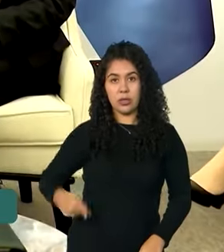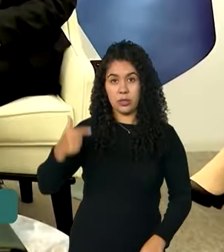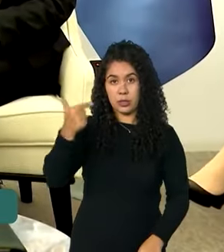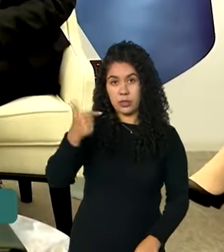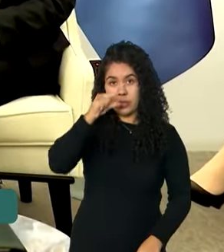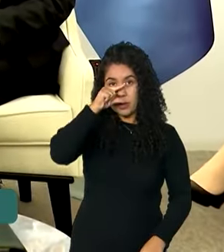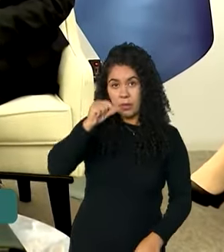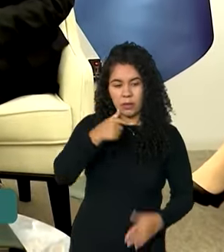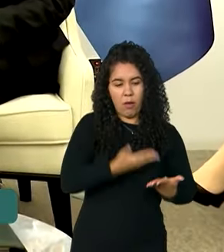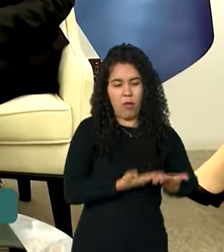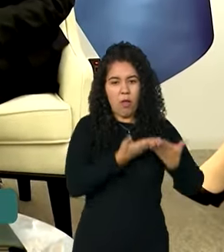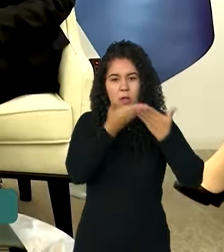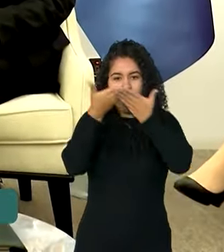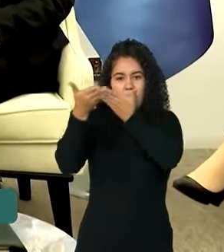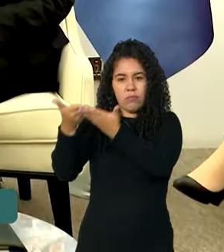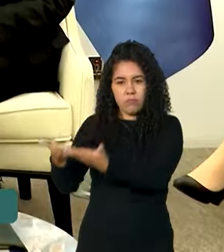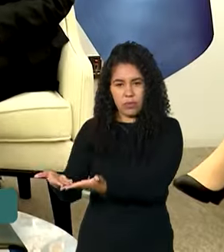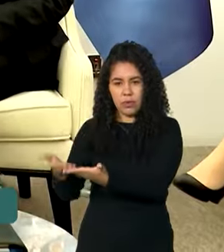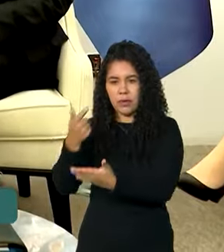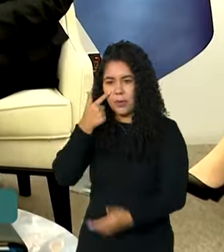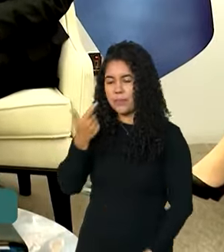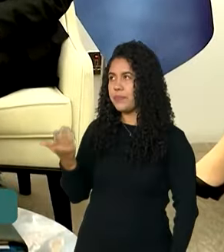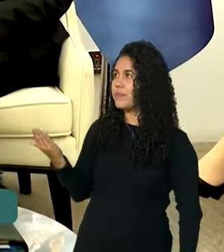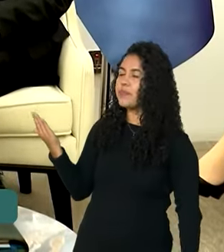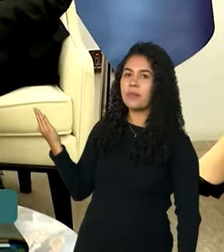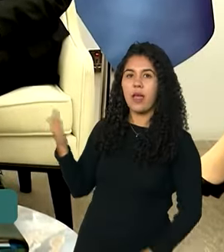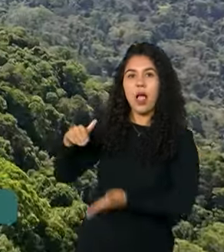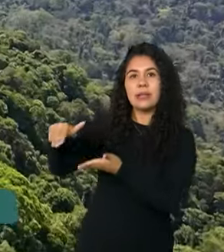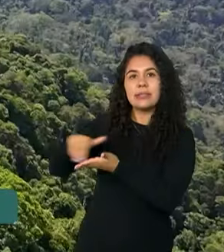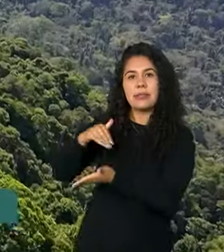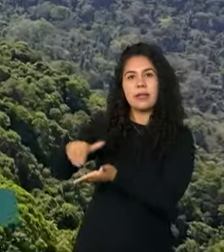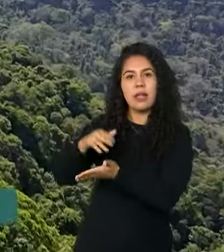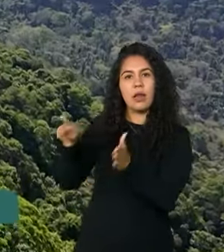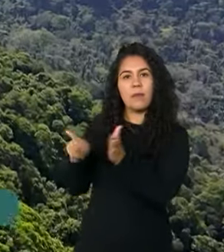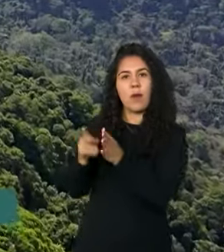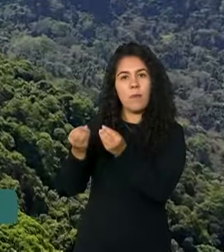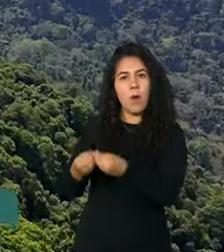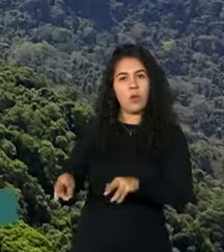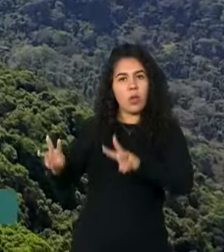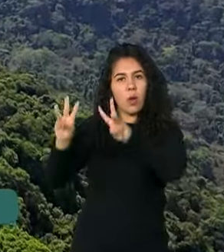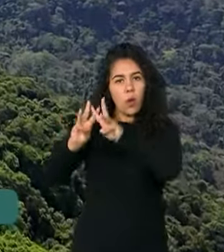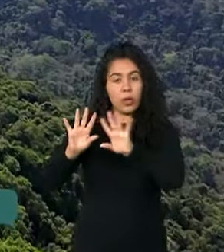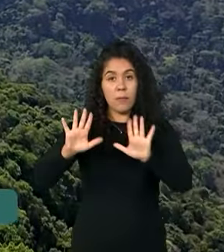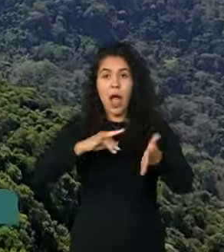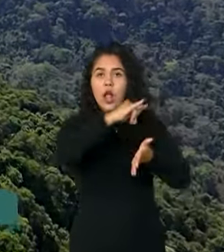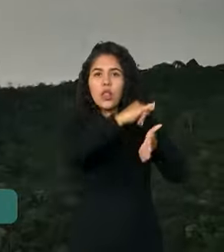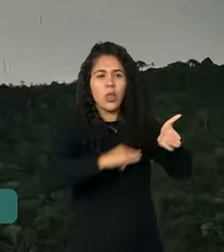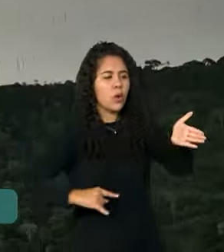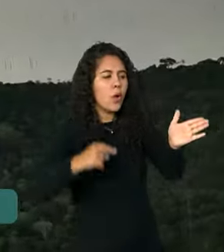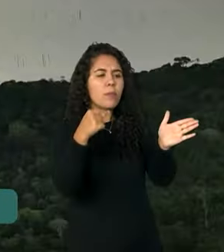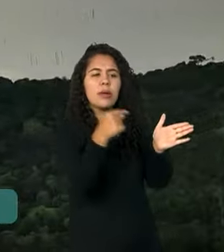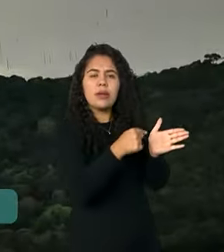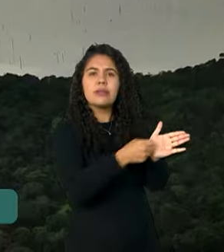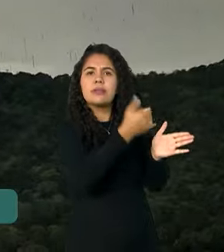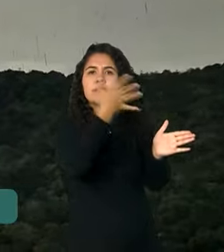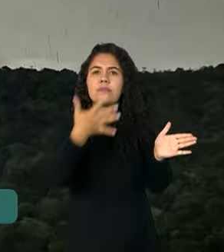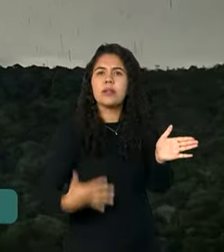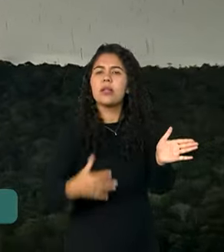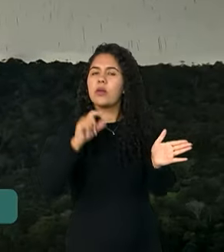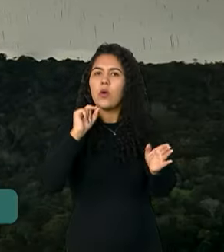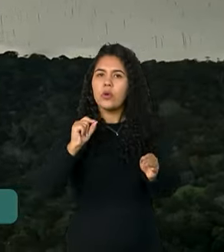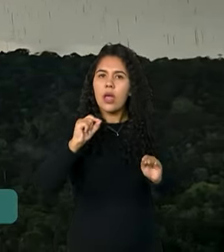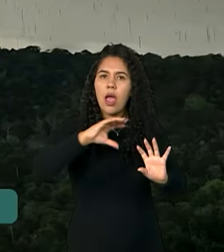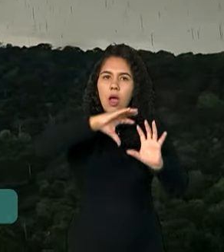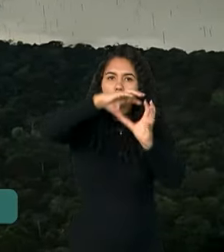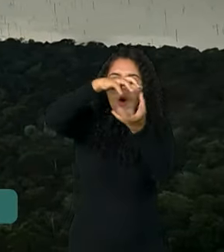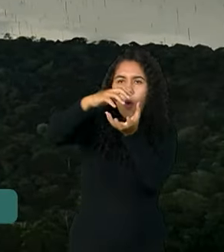ao secretário-executivo da ONU Mudanças Climáticas. O documento define a redução de emissões de gases do